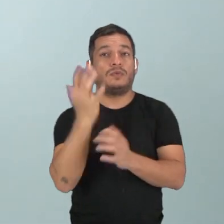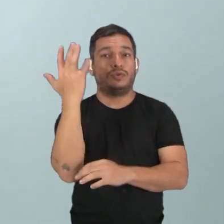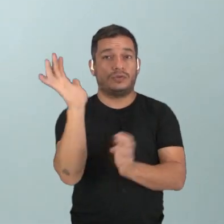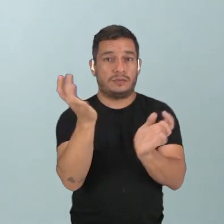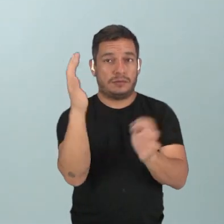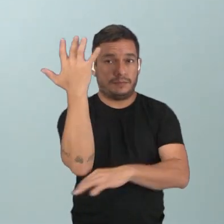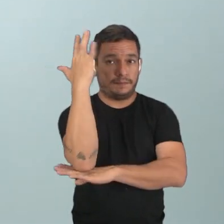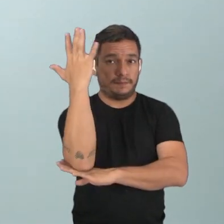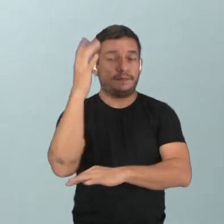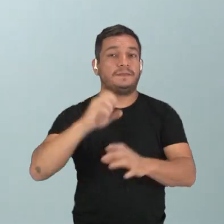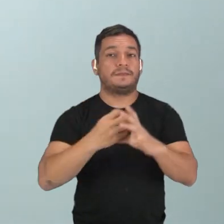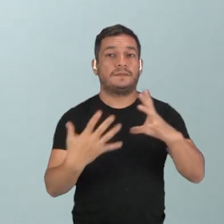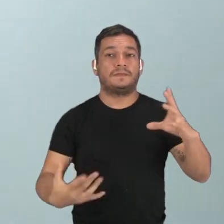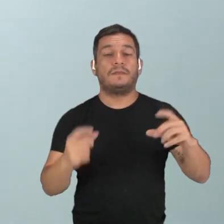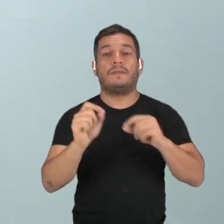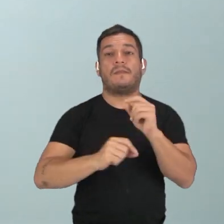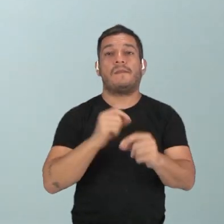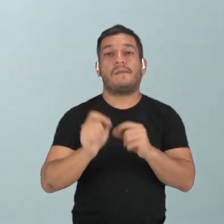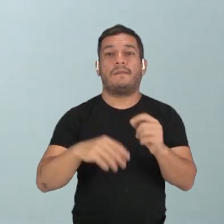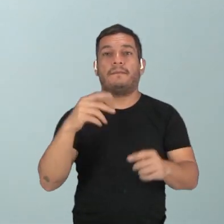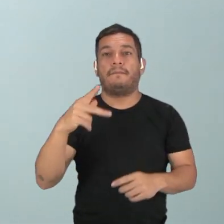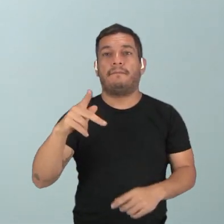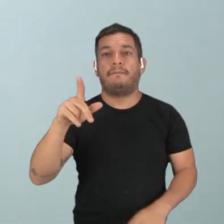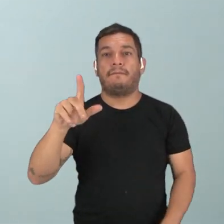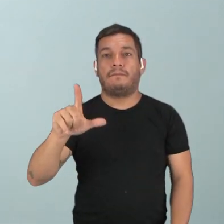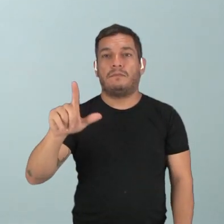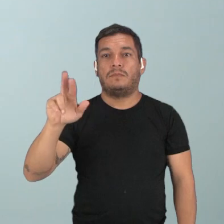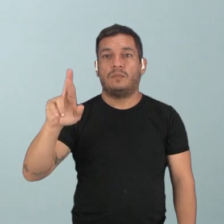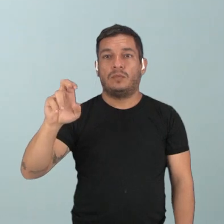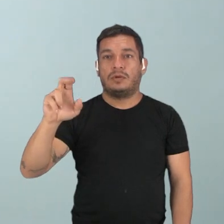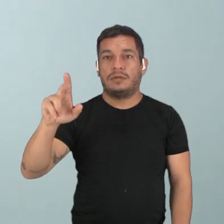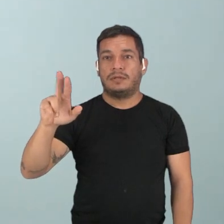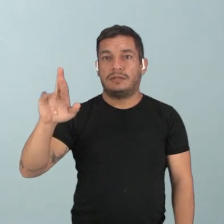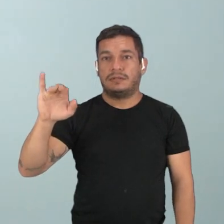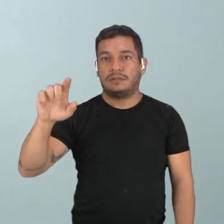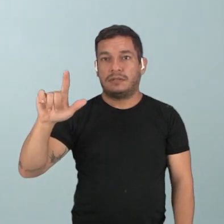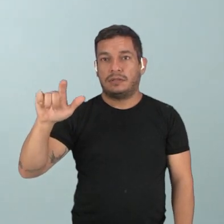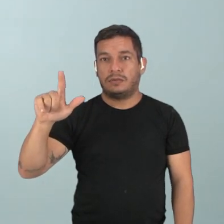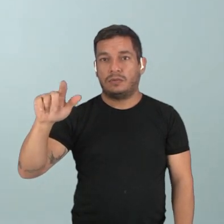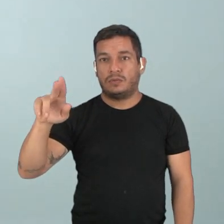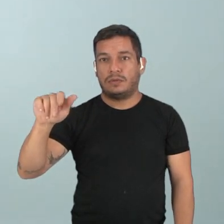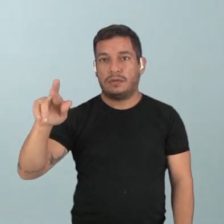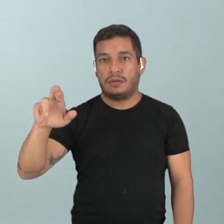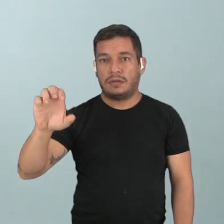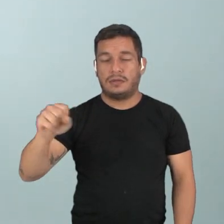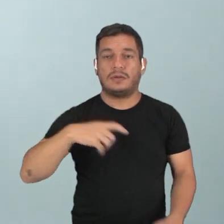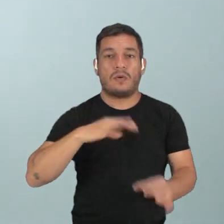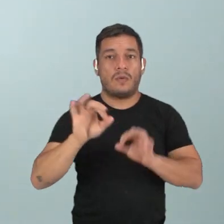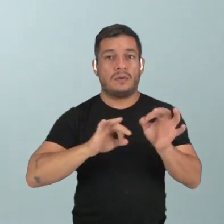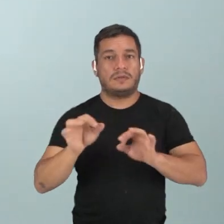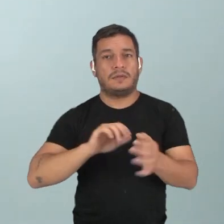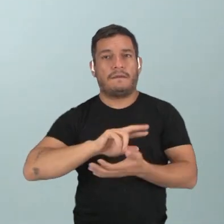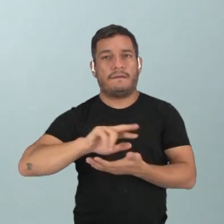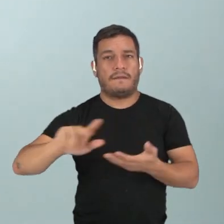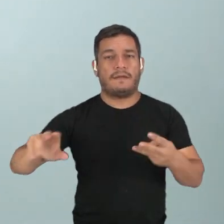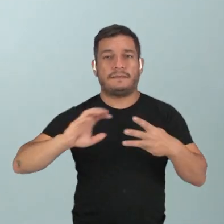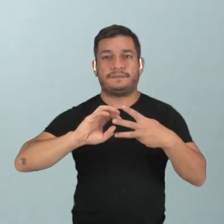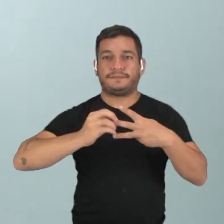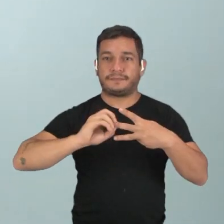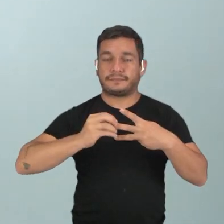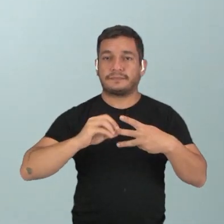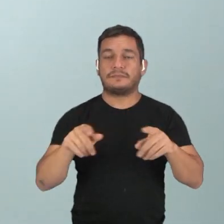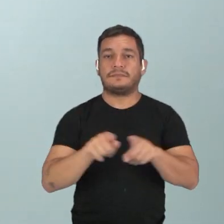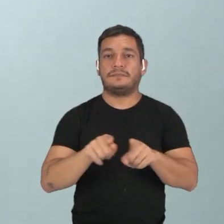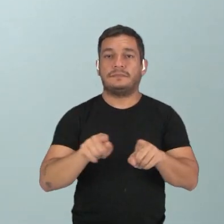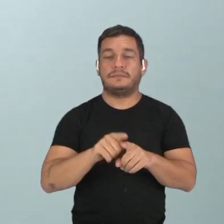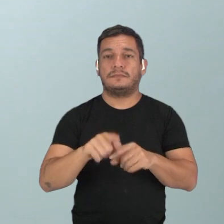plantas caracterizadas por serem pluricelulares, ou seja, são organismos formados por muitas células. E além